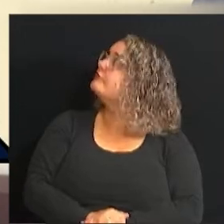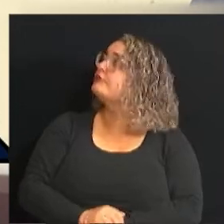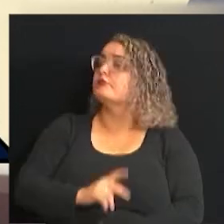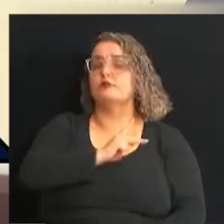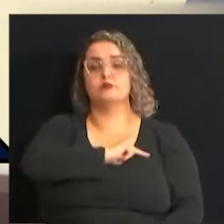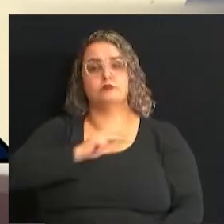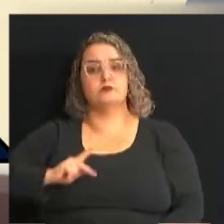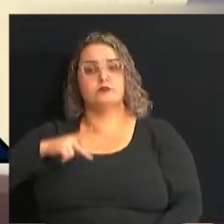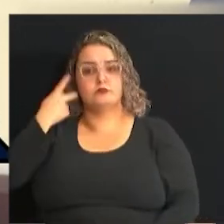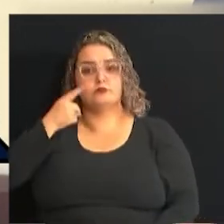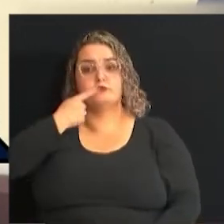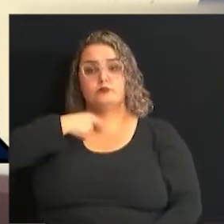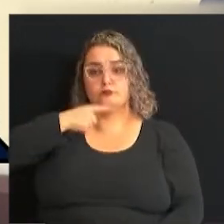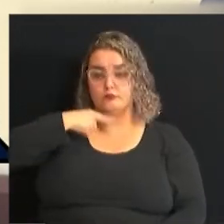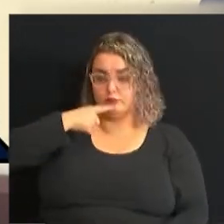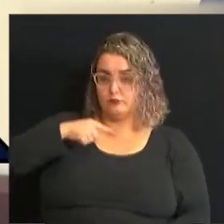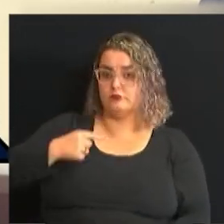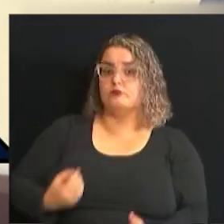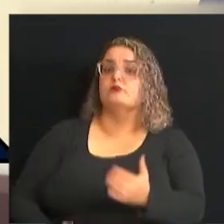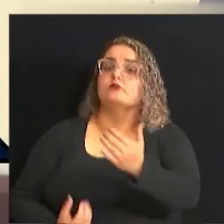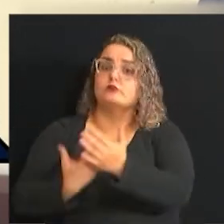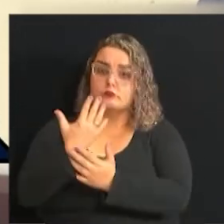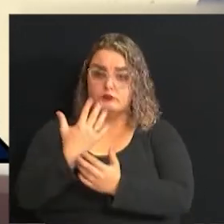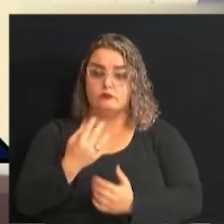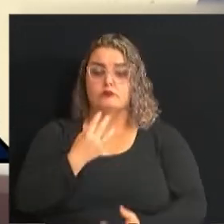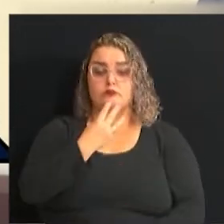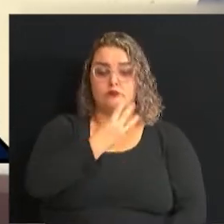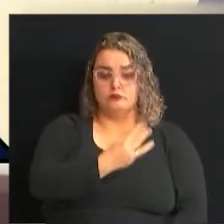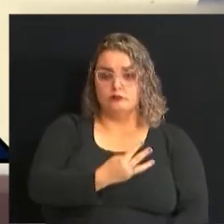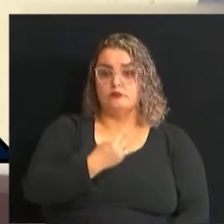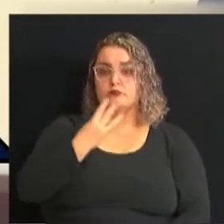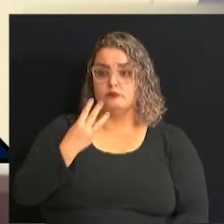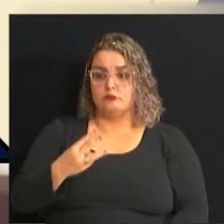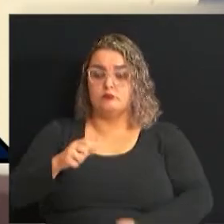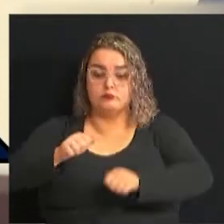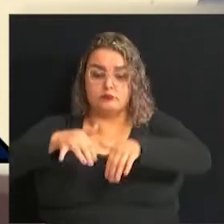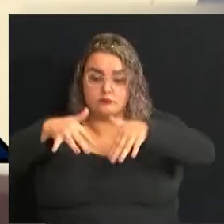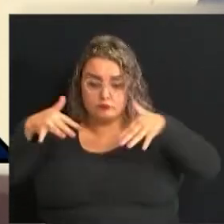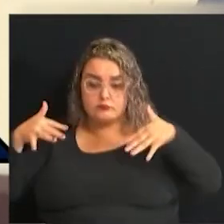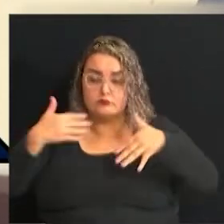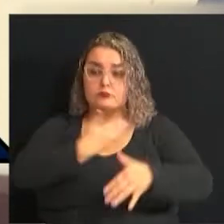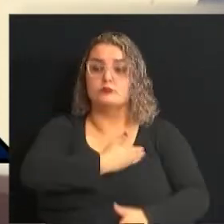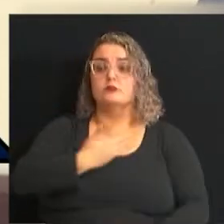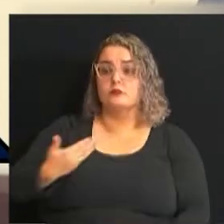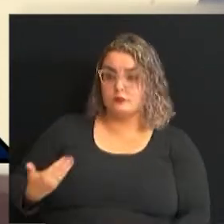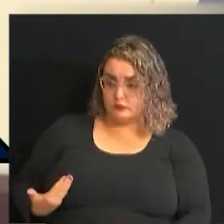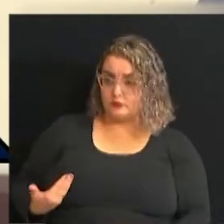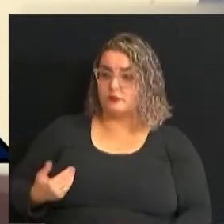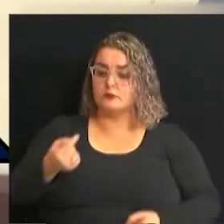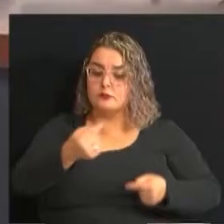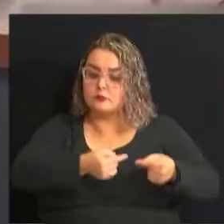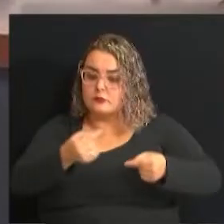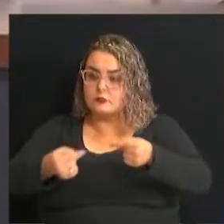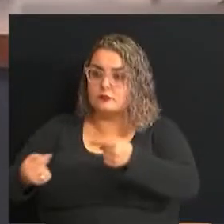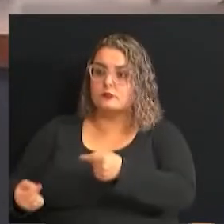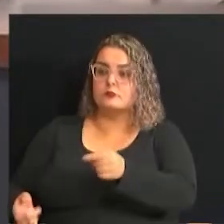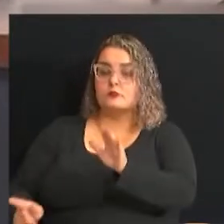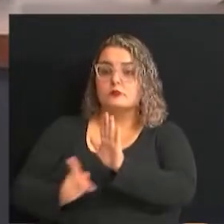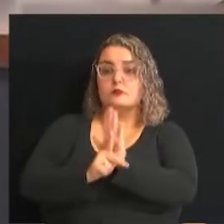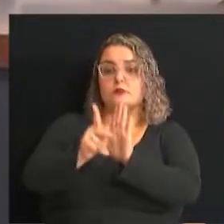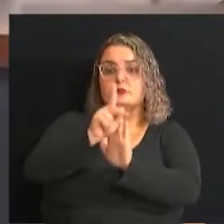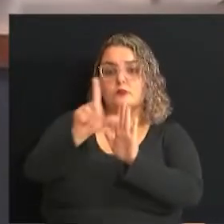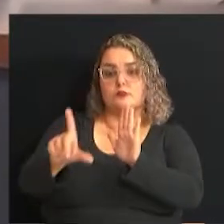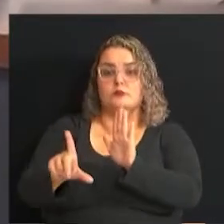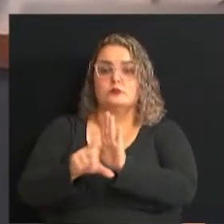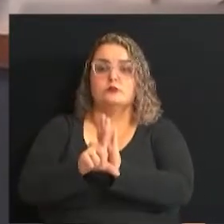Presidida pelo vereador Eduardo Magoga, foi realizada a 33ª audiência pública para debater